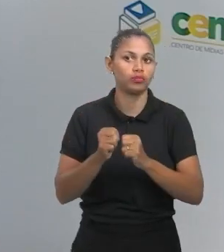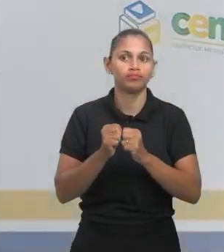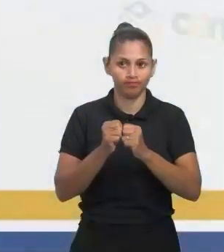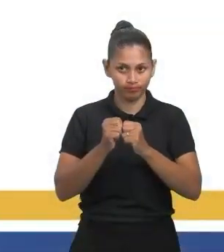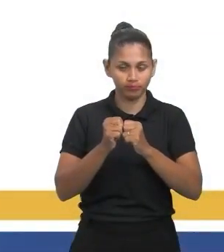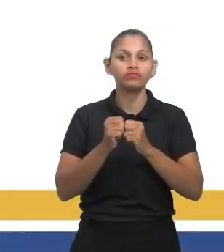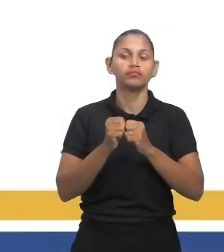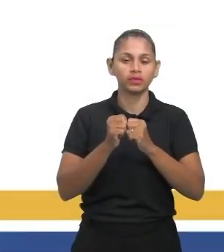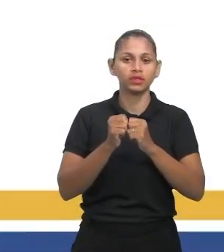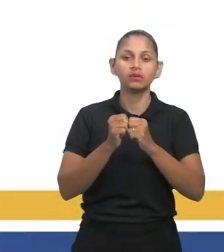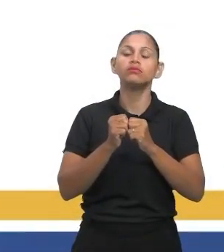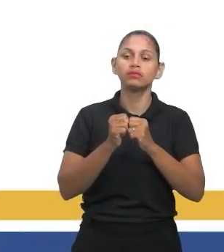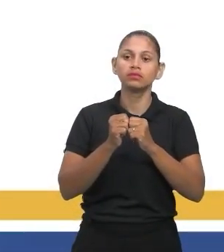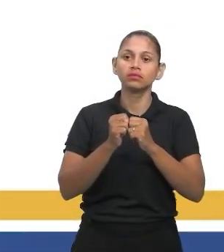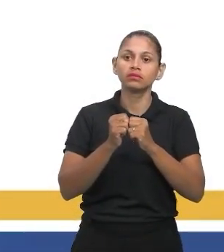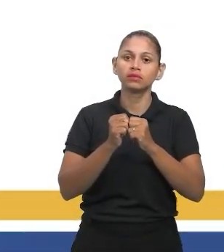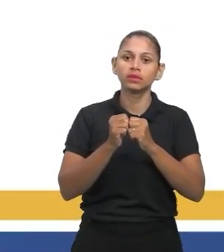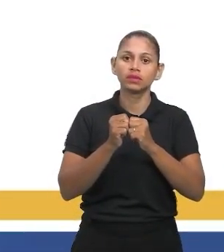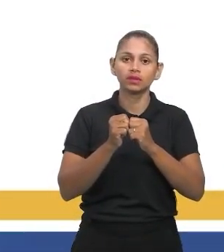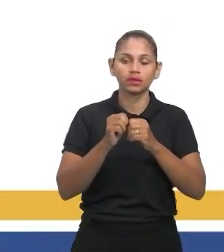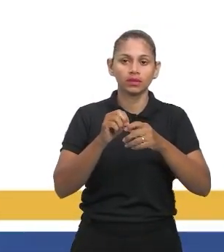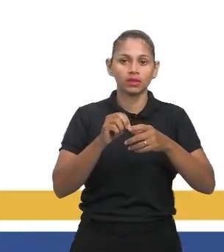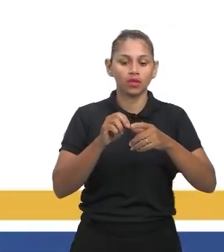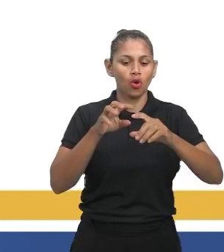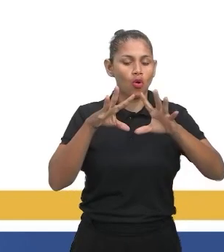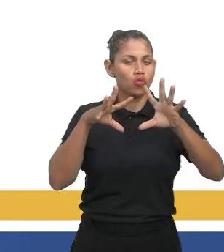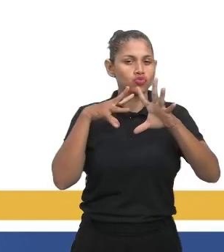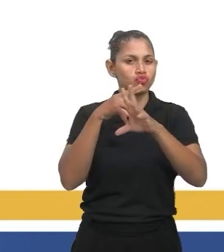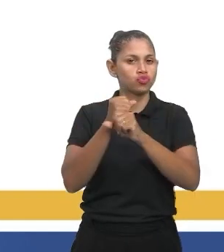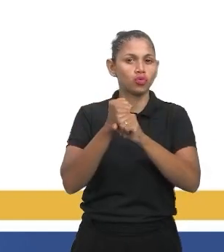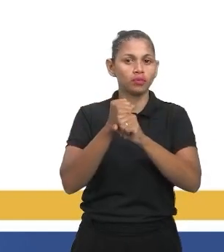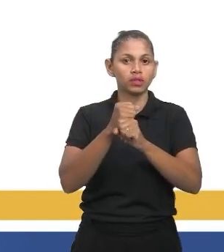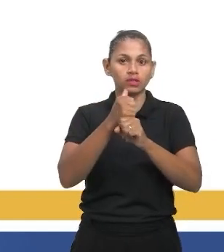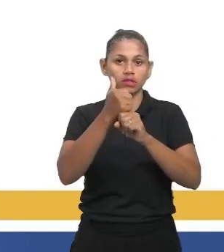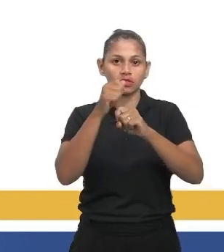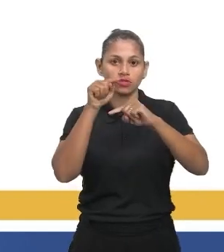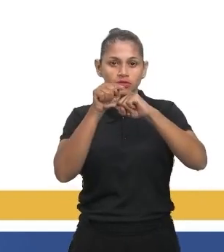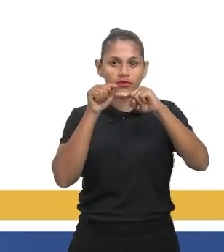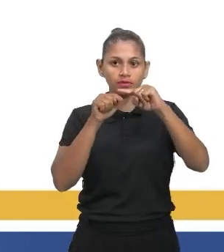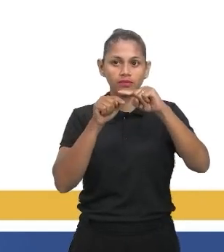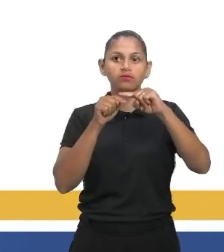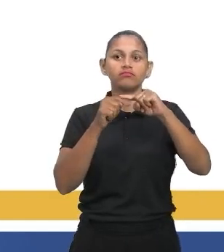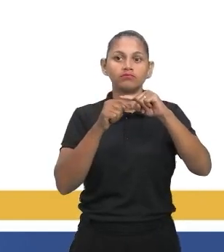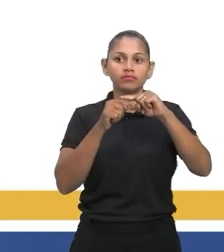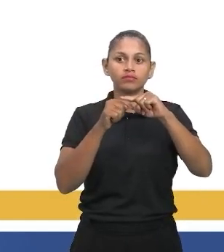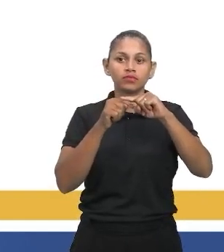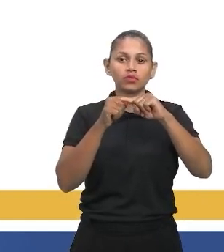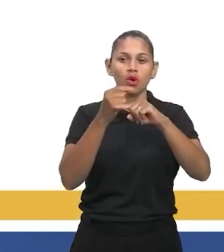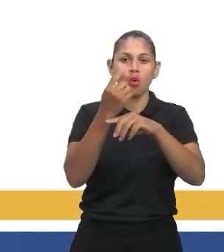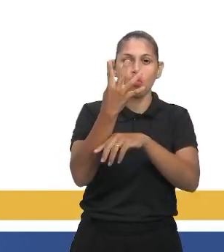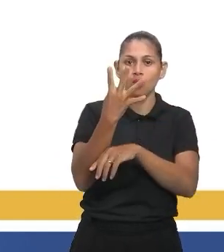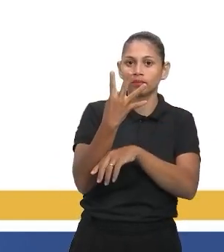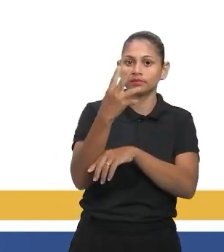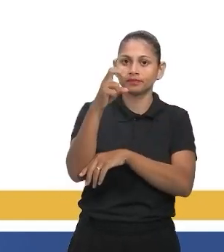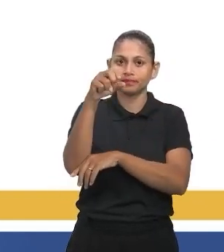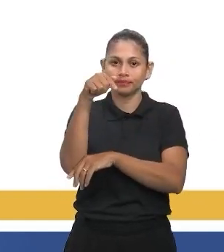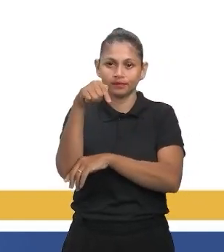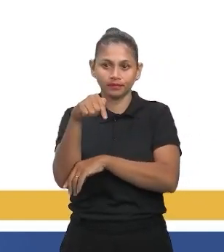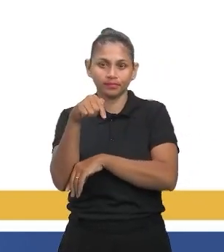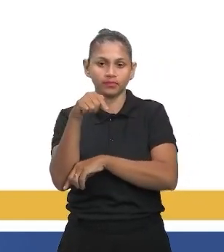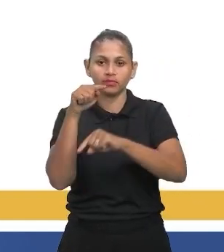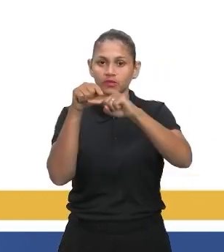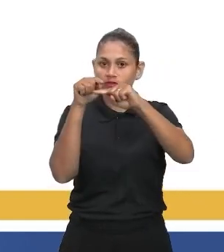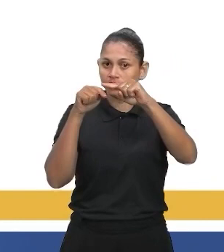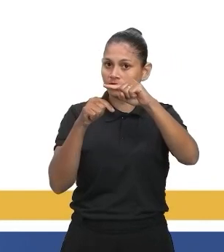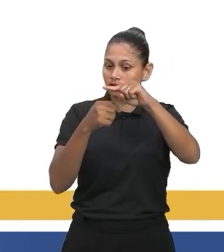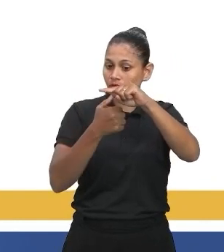Soma todos e divide pelo total, que é 10. Somando tudo, vai dar 47. 47 dividido por 10